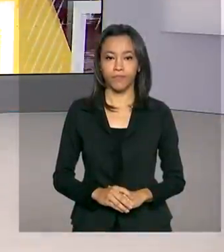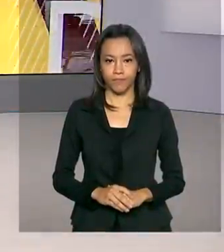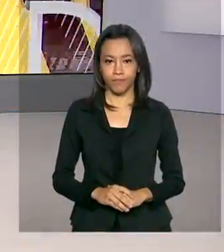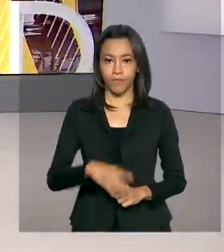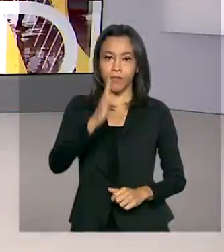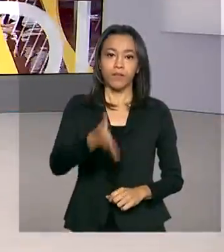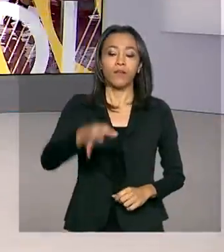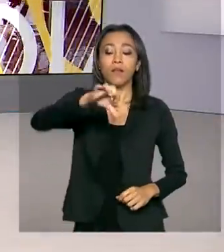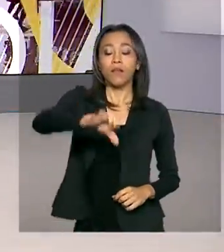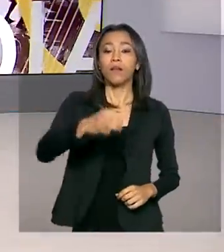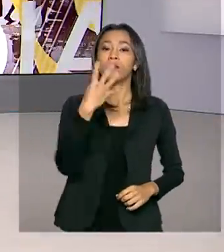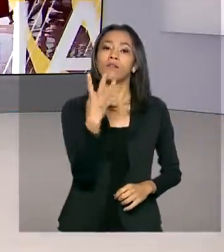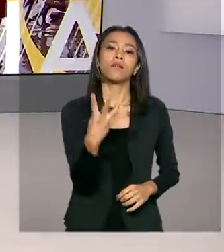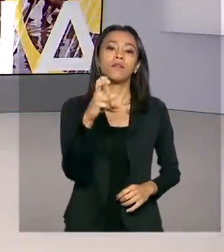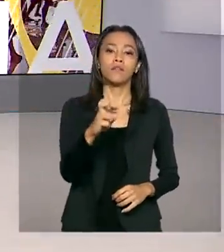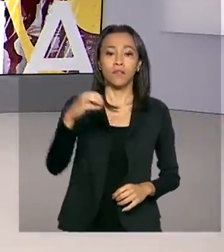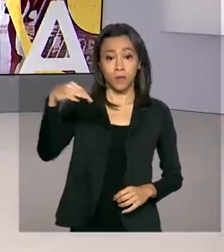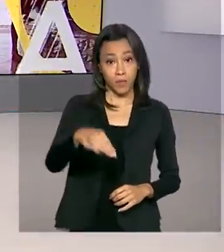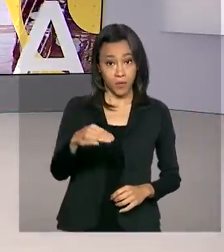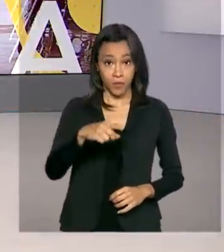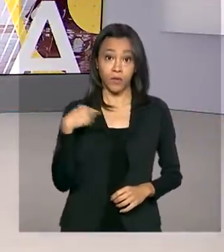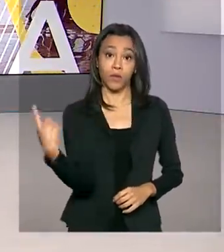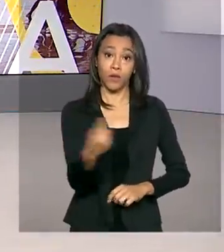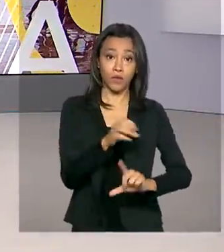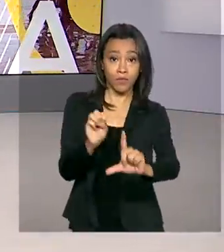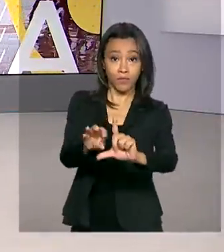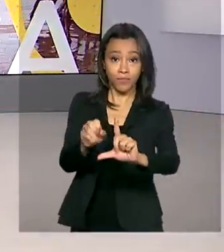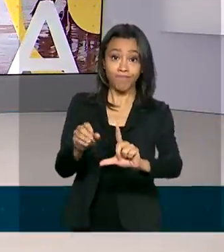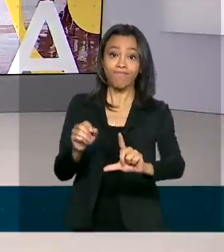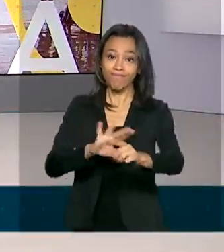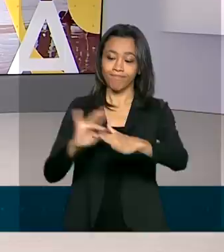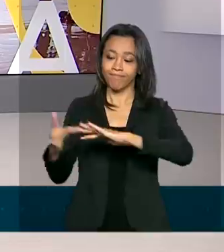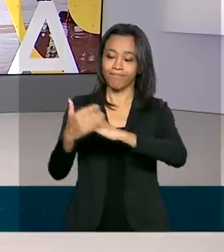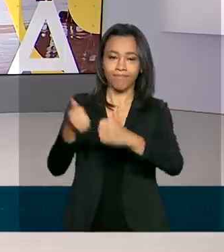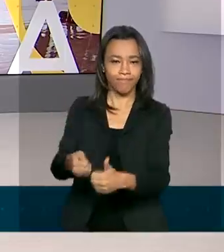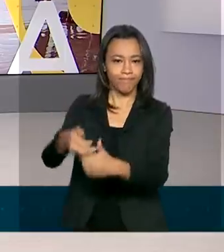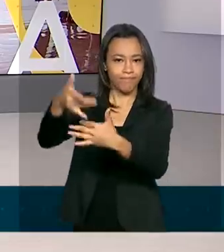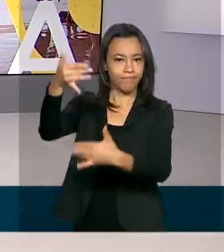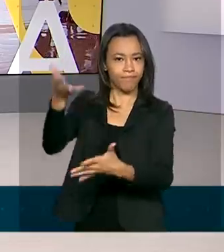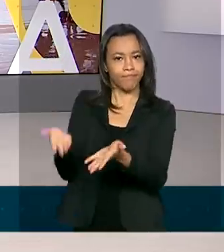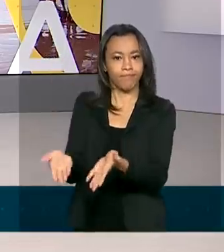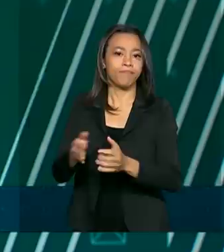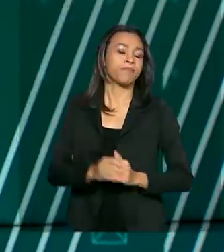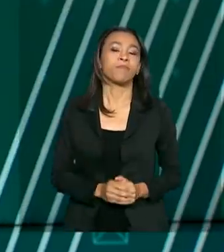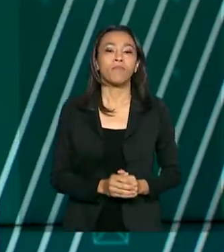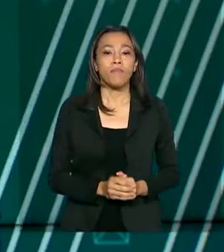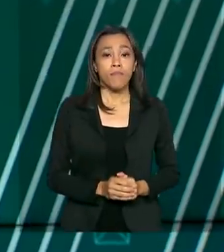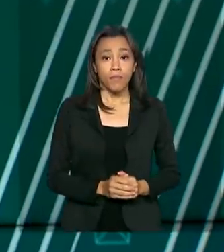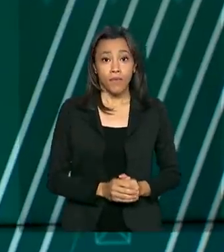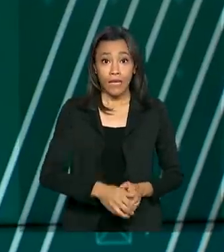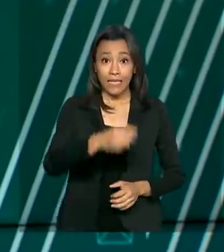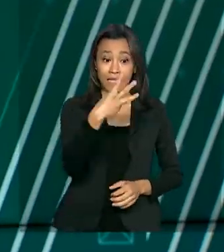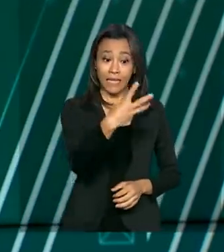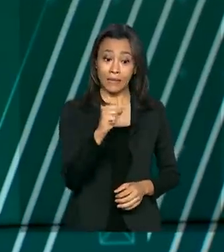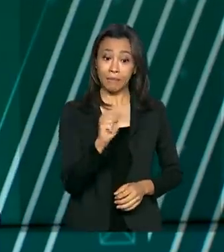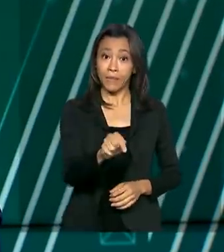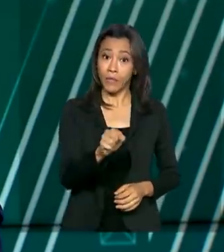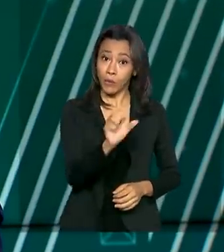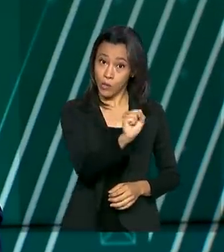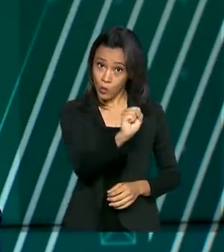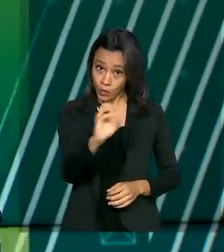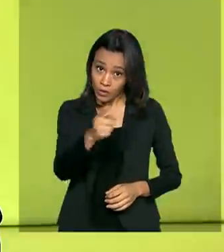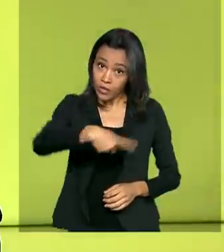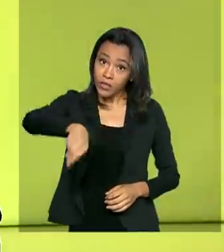São 9 horas e 45 minutos e estamos ao vivo também pelas redes sociais. 3.800